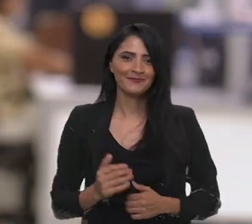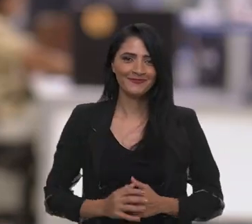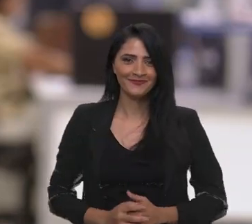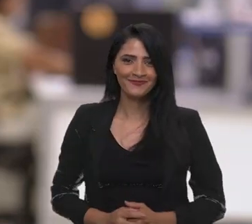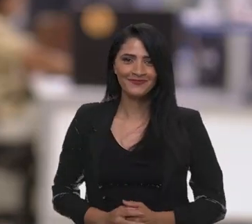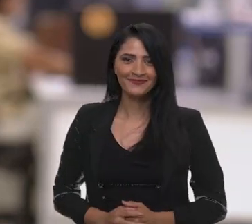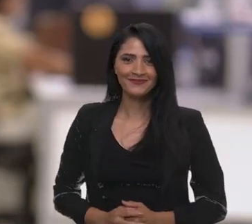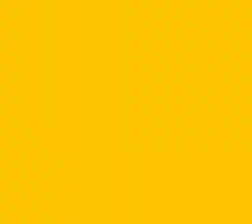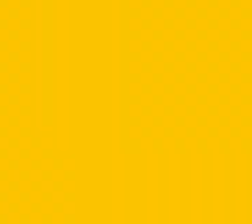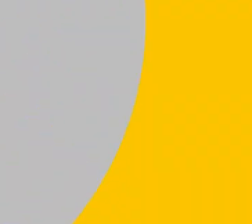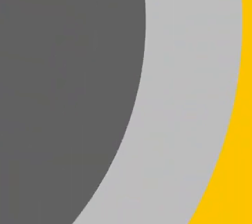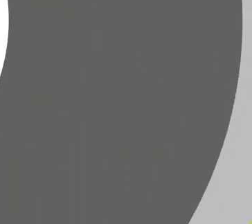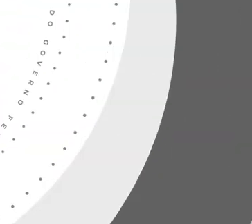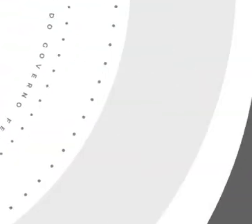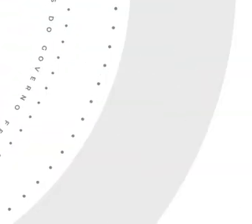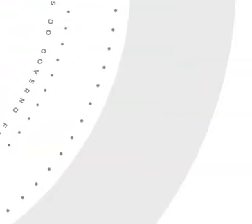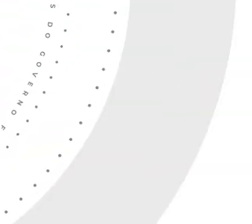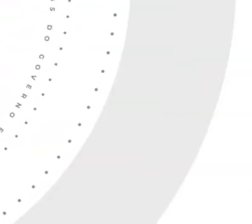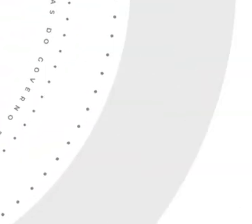nas redes sociais.